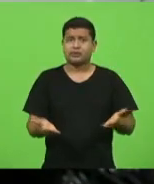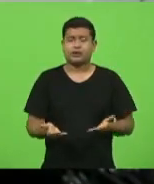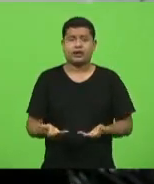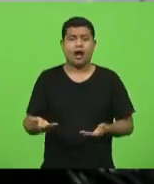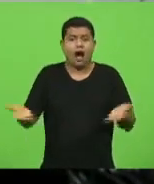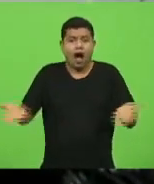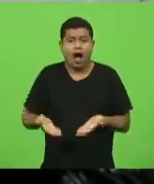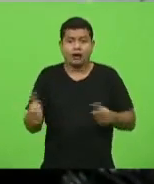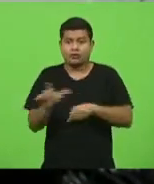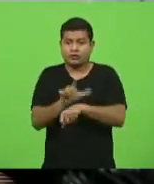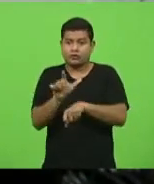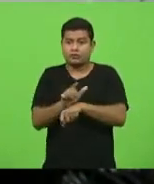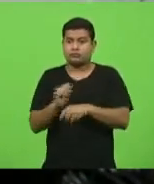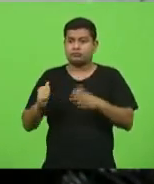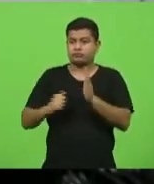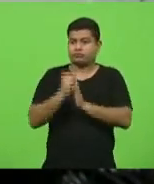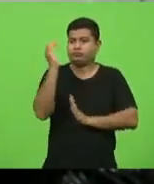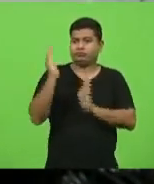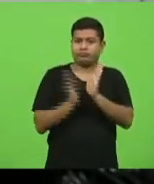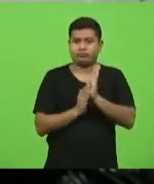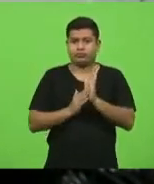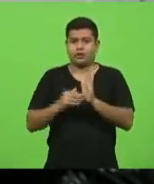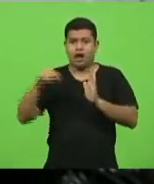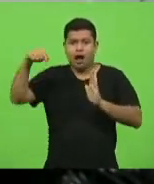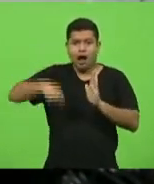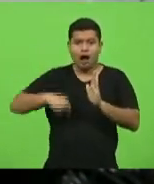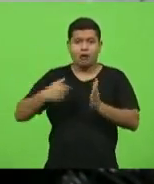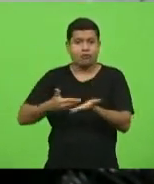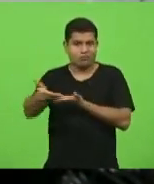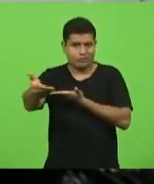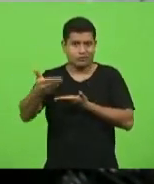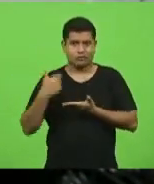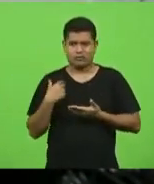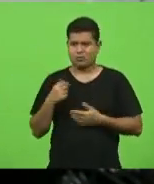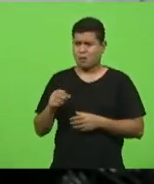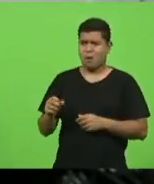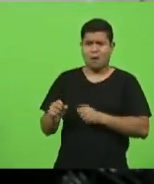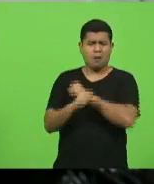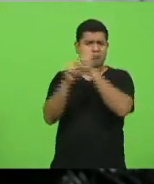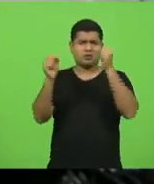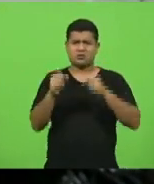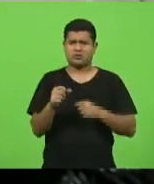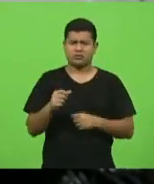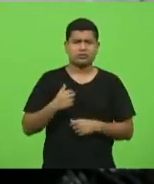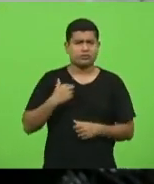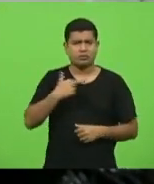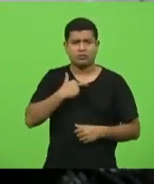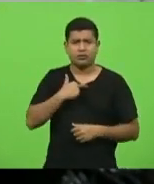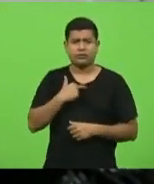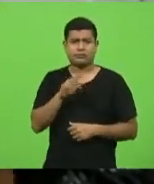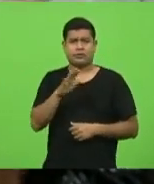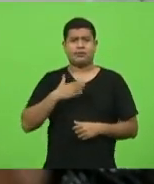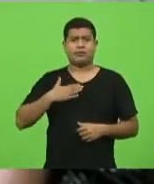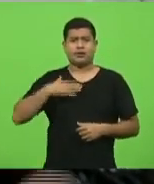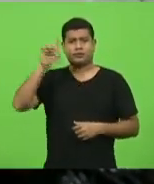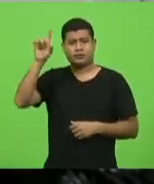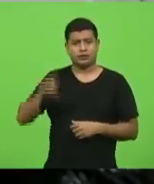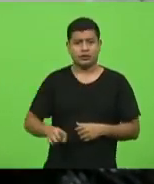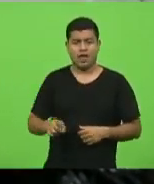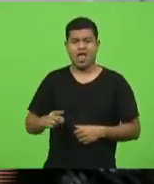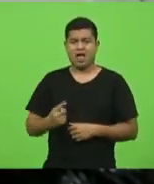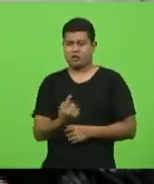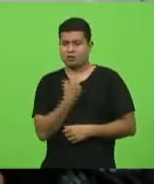em Laje, o pessoal, nossa, que absurdo uma multa. Poxa vida! Mas o meu direito individual não pode ser superior ao direito